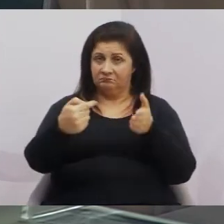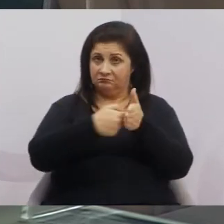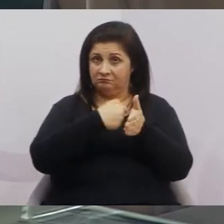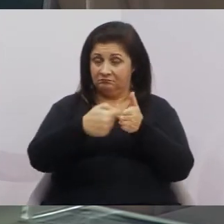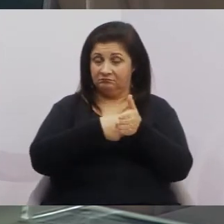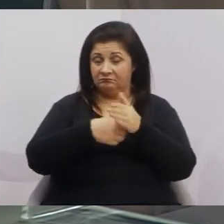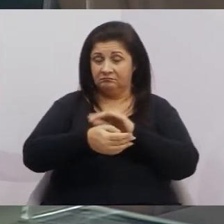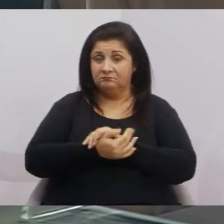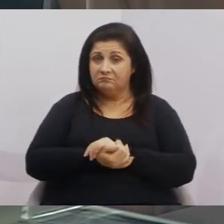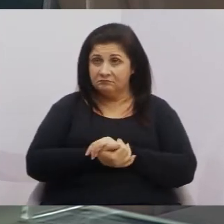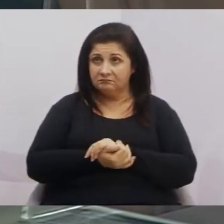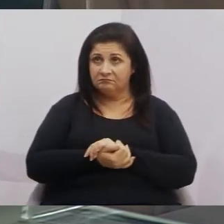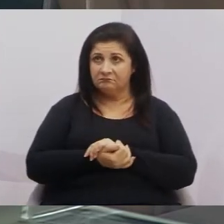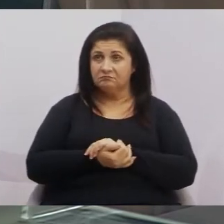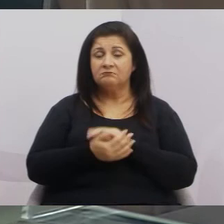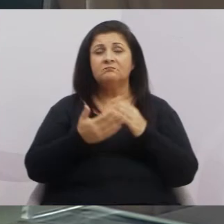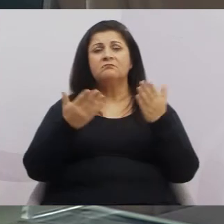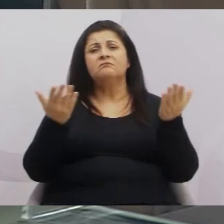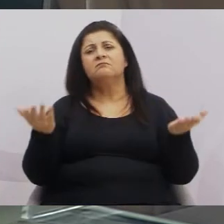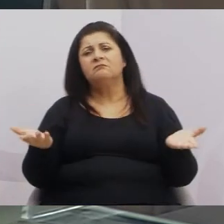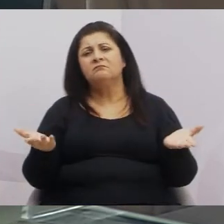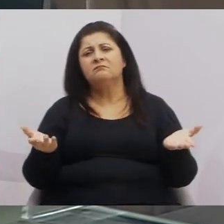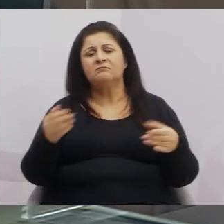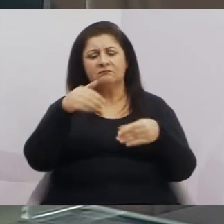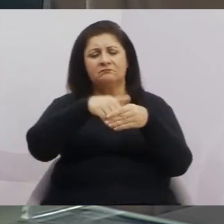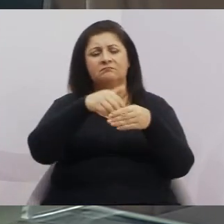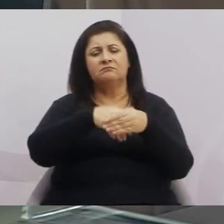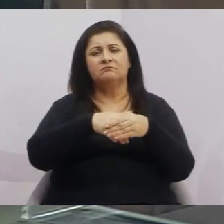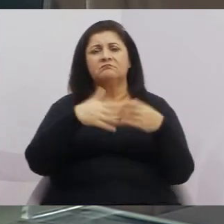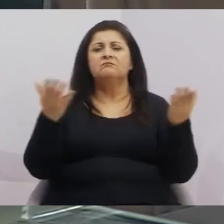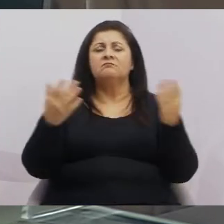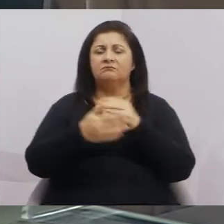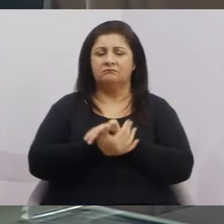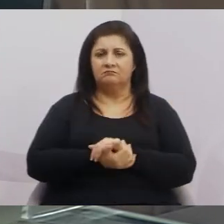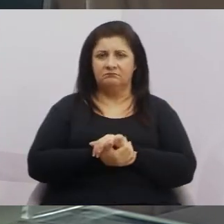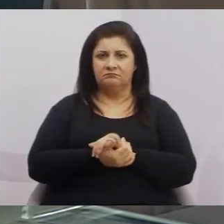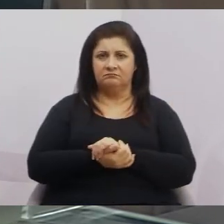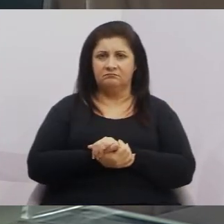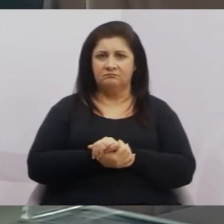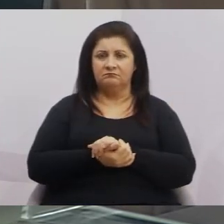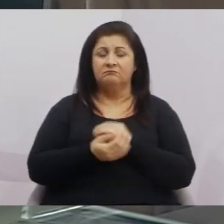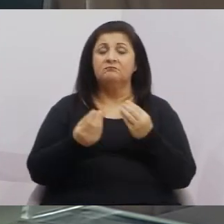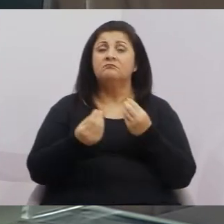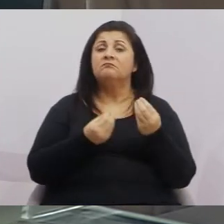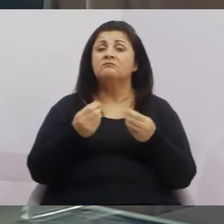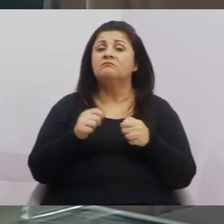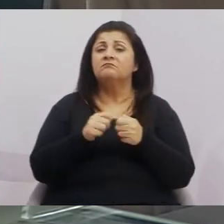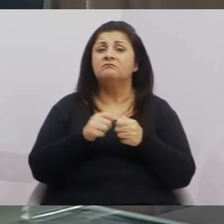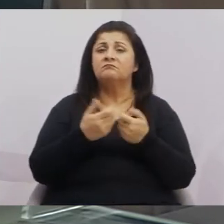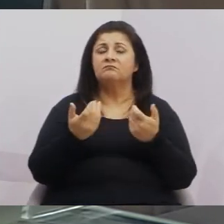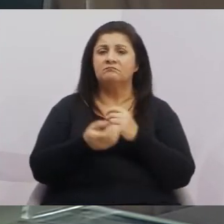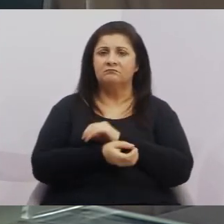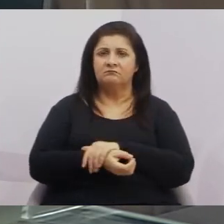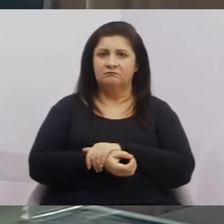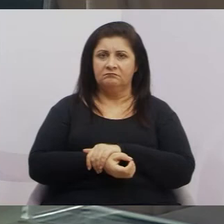Falar, poxa, vocês vão votar e como que fica as sessões? Como que vai ficar a população?